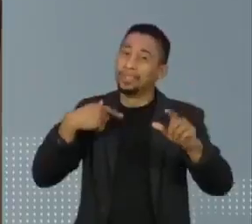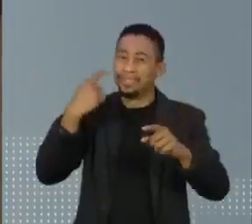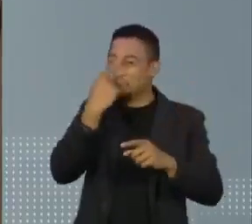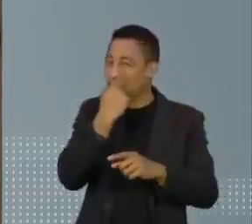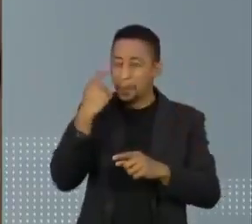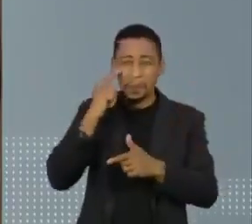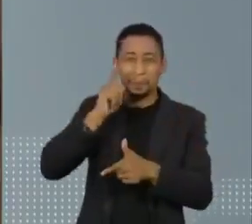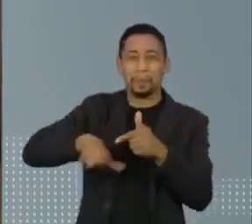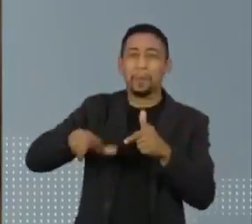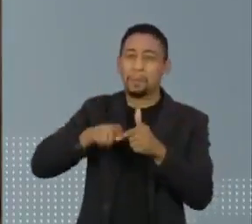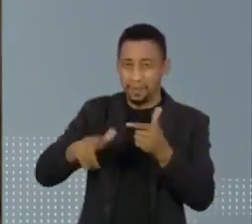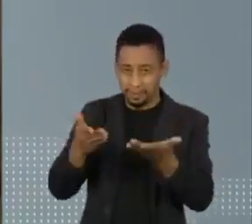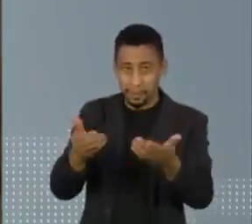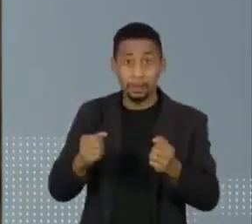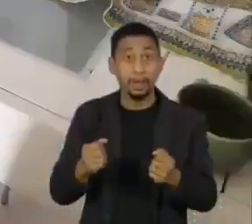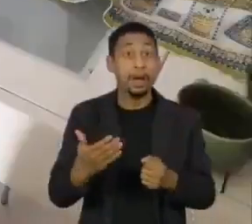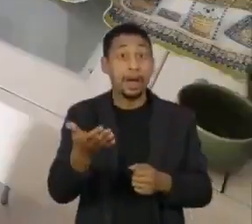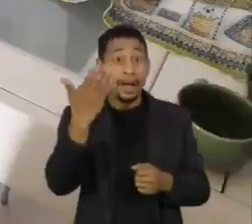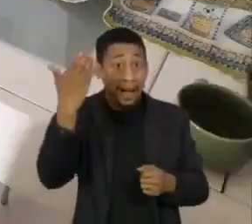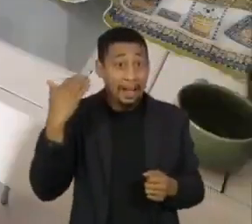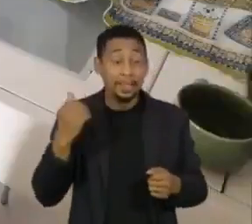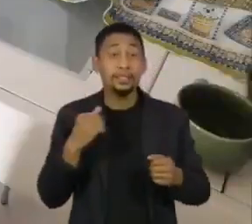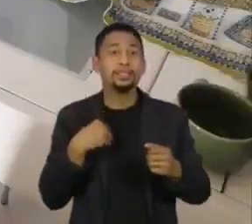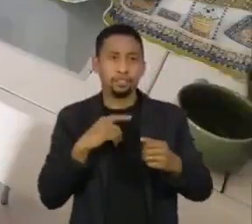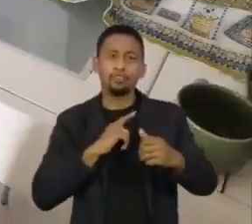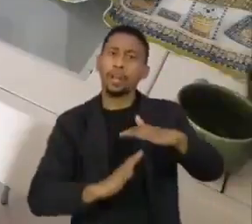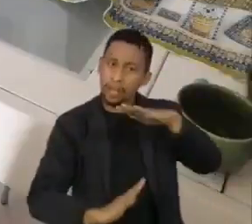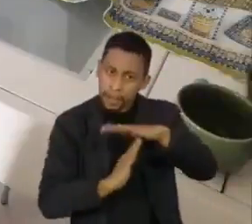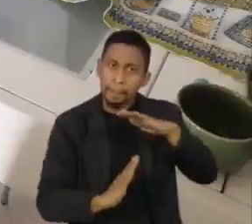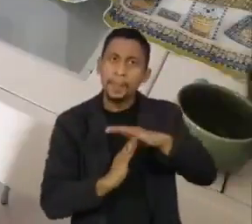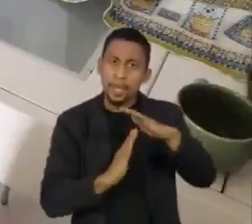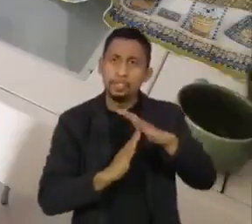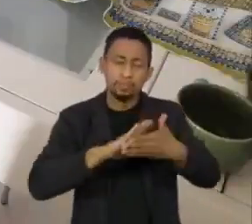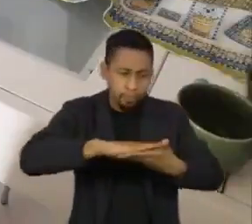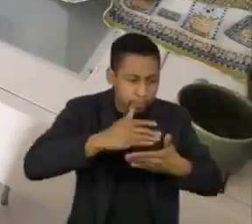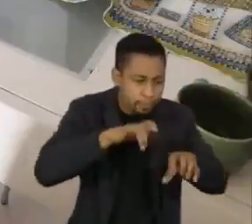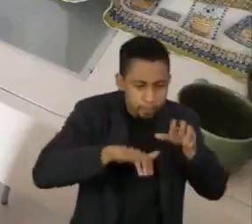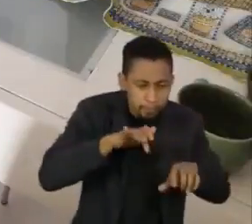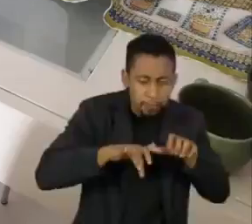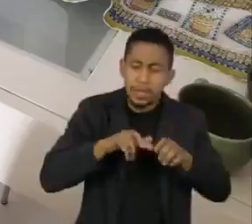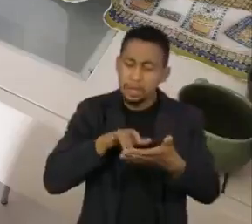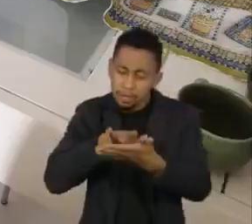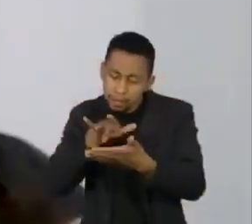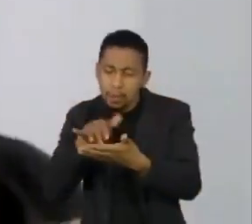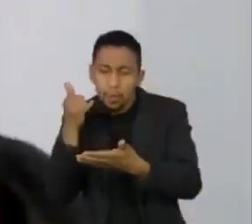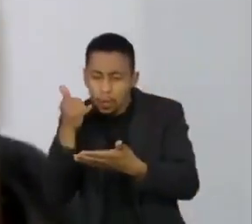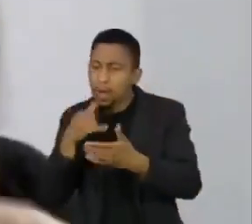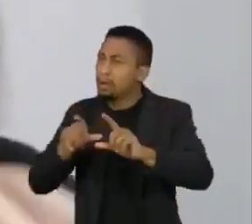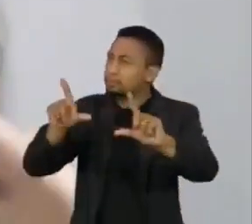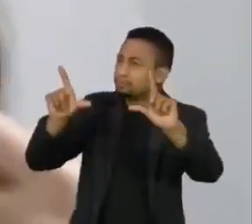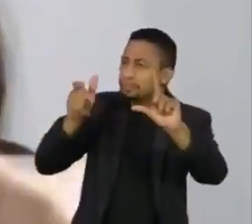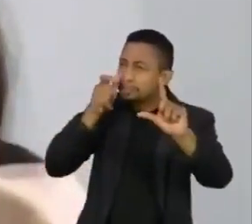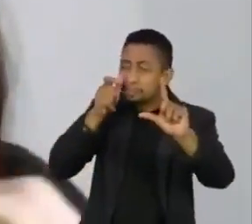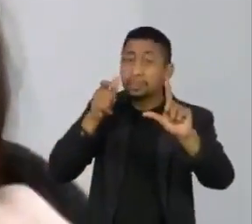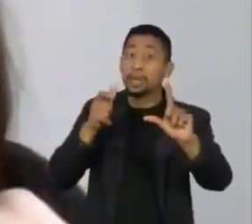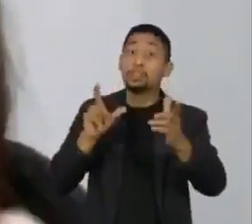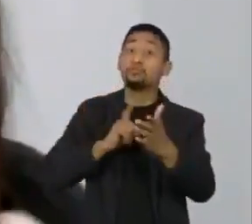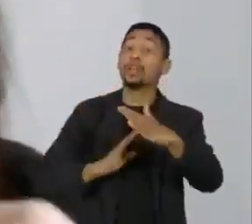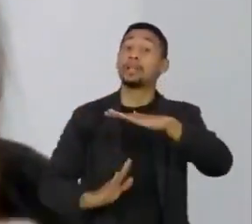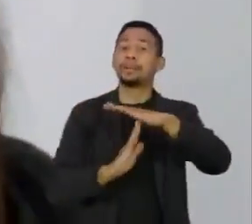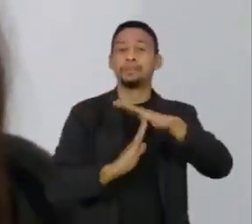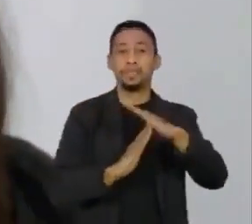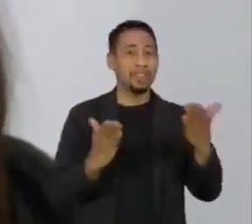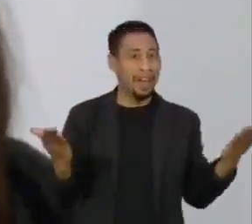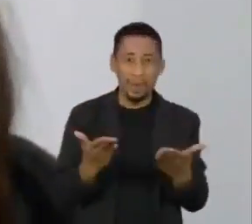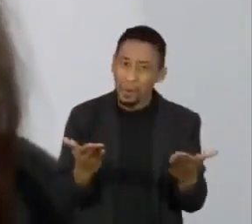em frente à tela virou coisa do passado e os olhinhos de Renan não são mais os mesmos. Ele começou a apertar os